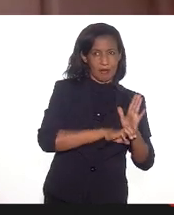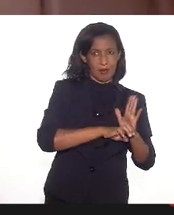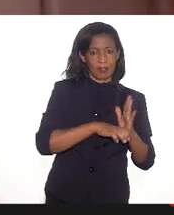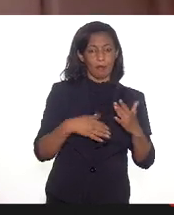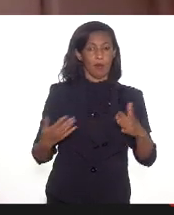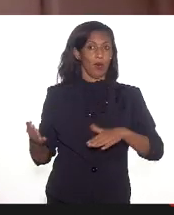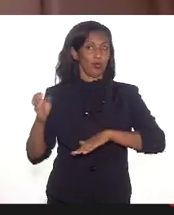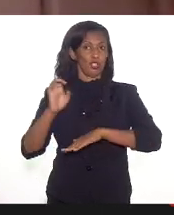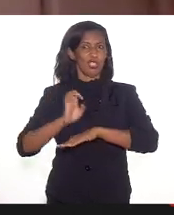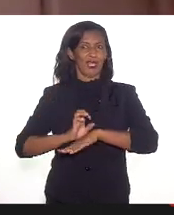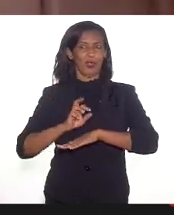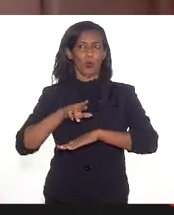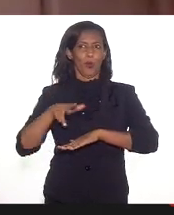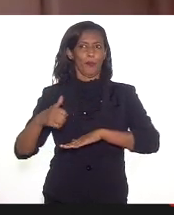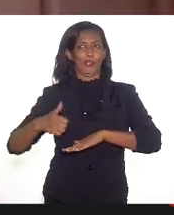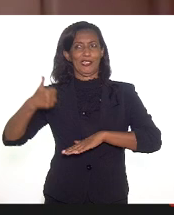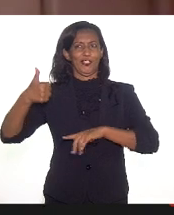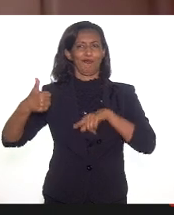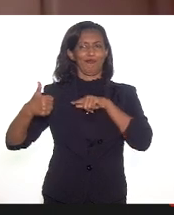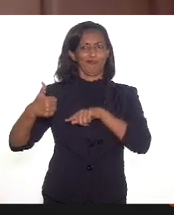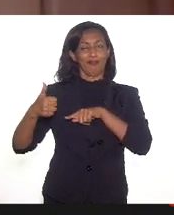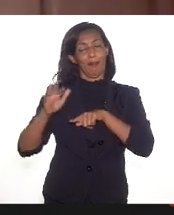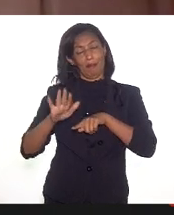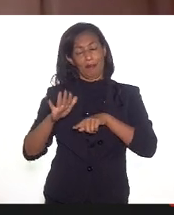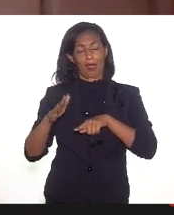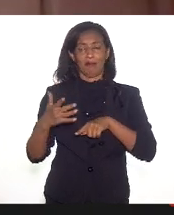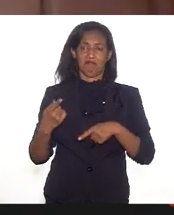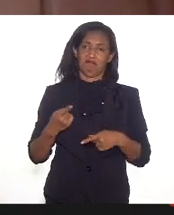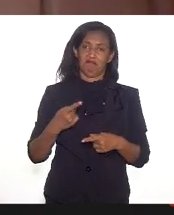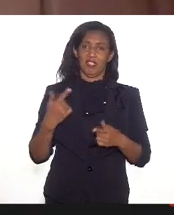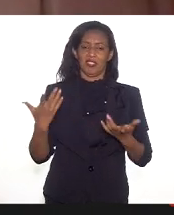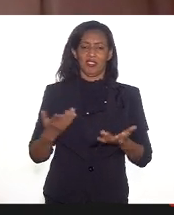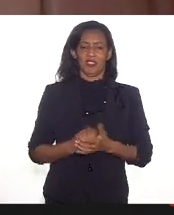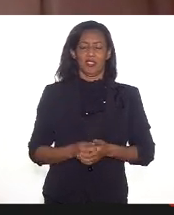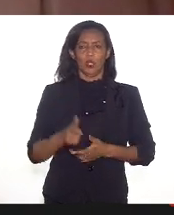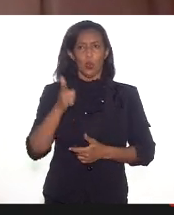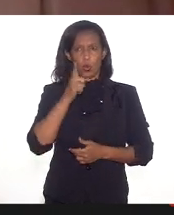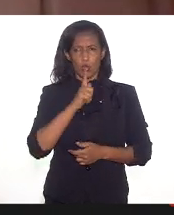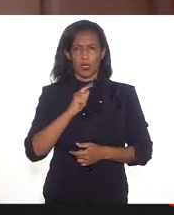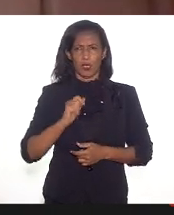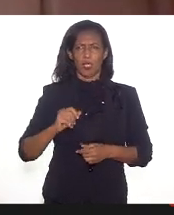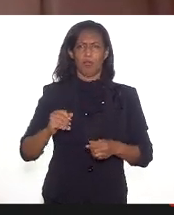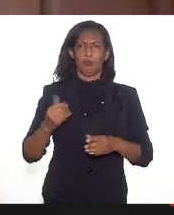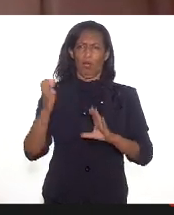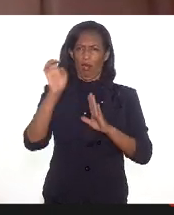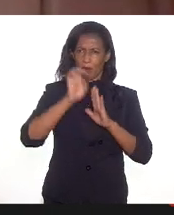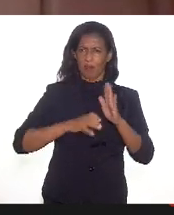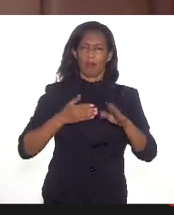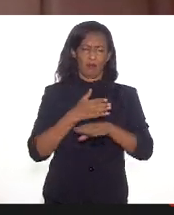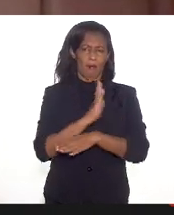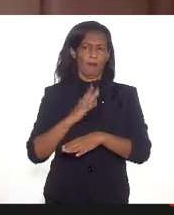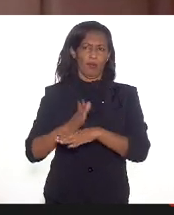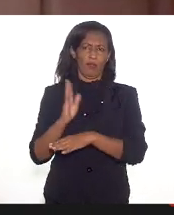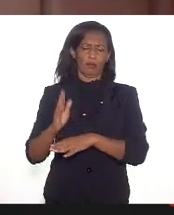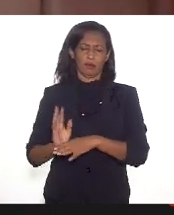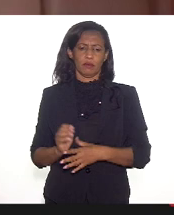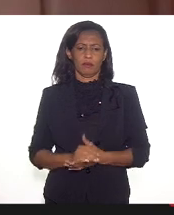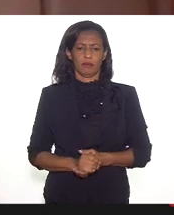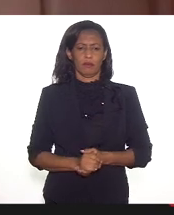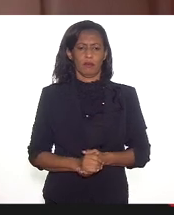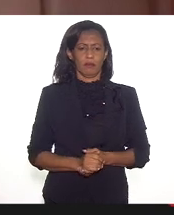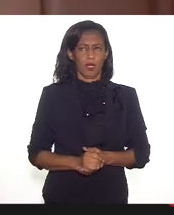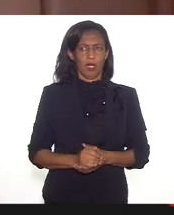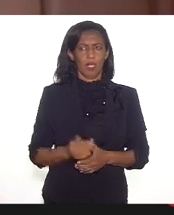não são impositivas, mas a gente tem sido muito bem cedida aí na apresentação de emendas, na aprovação de emendas e nas